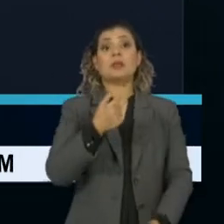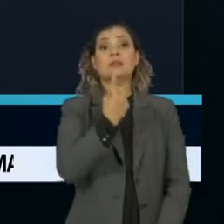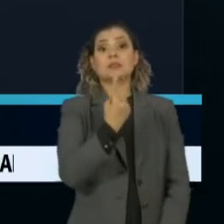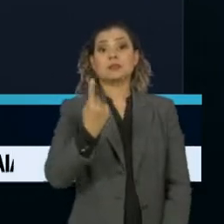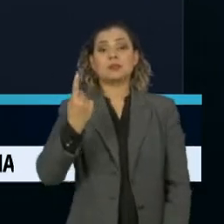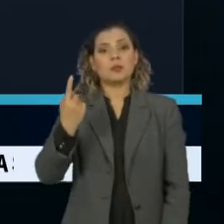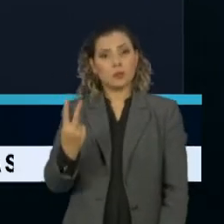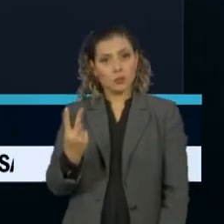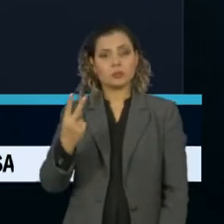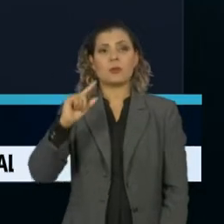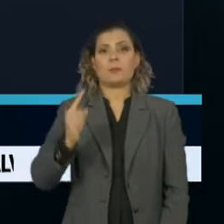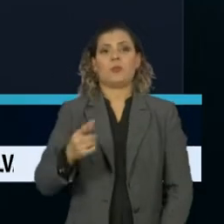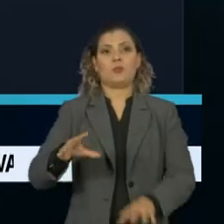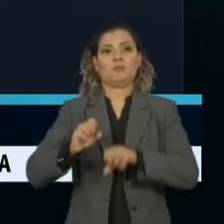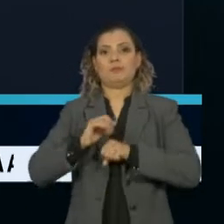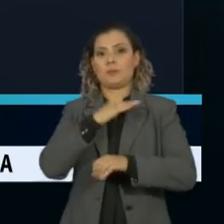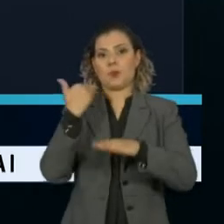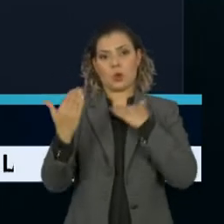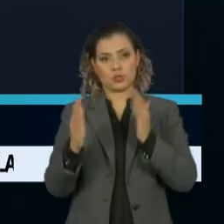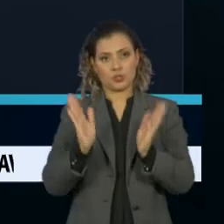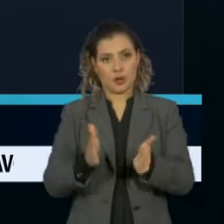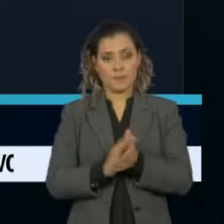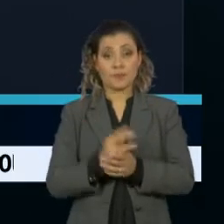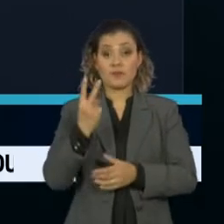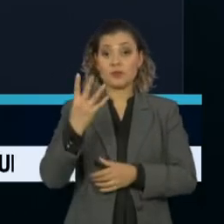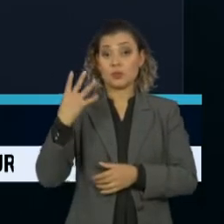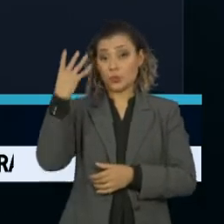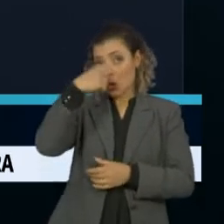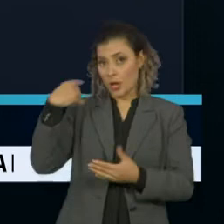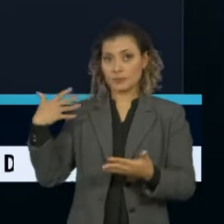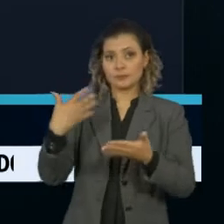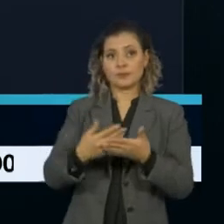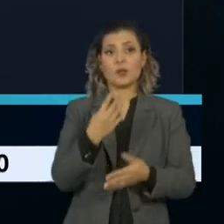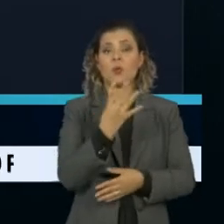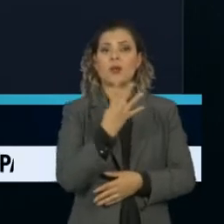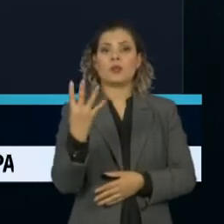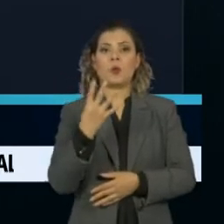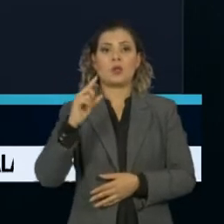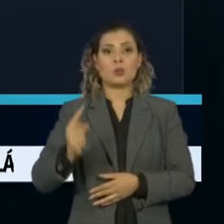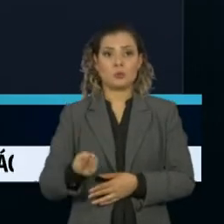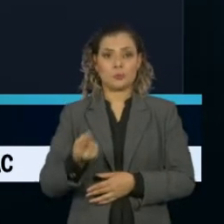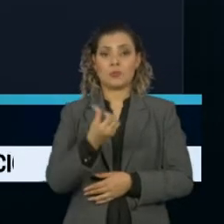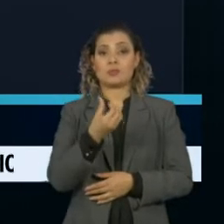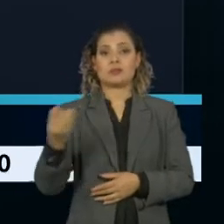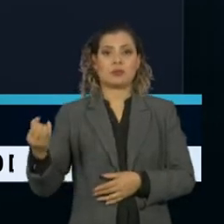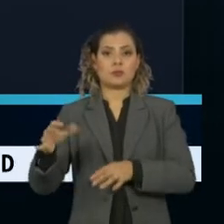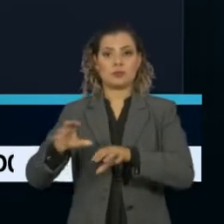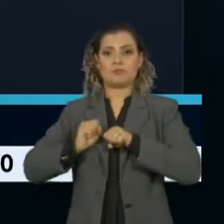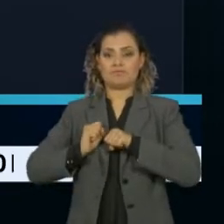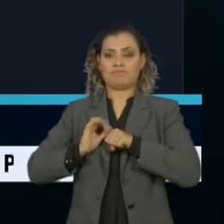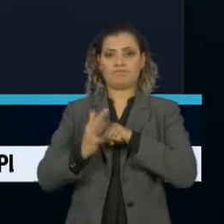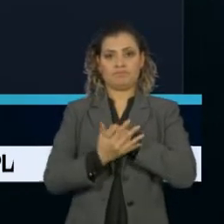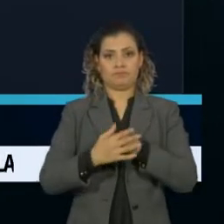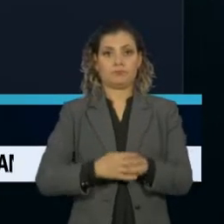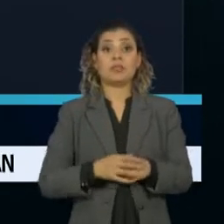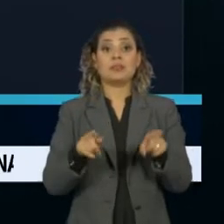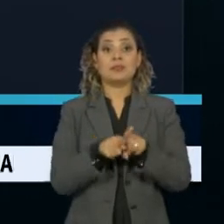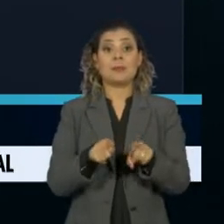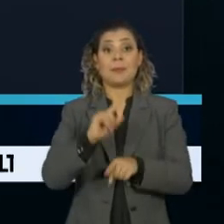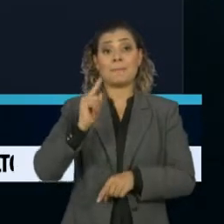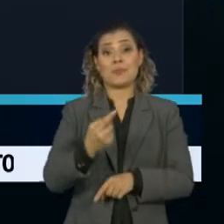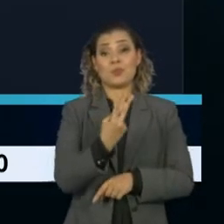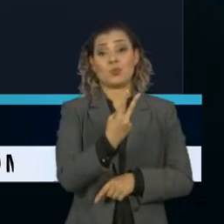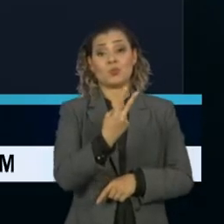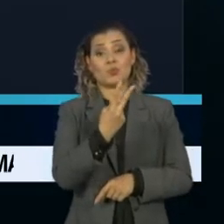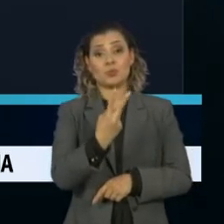mortes por Covid-19. Nas últimas 24 horas, foram 44 mil e 600 novos infectados e 1